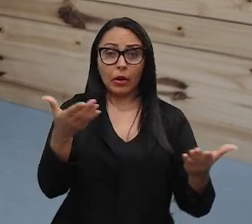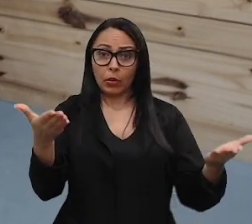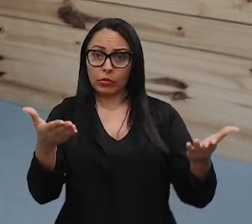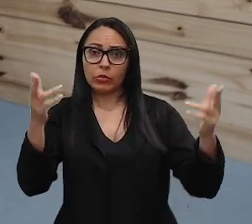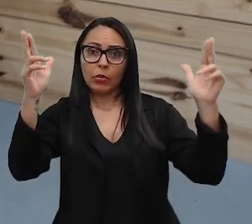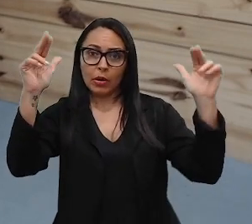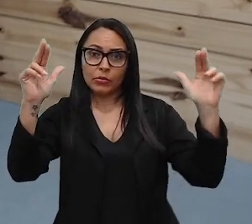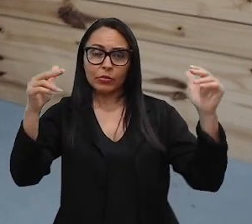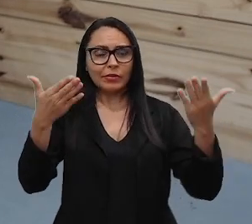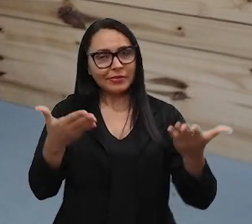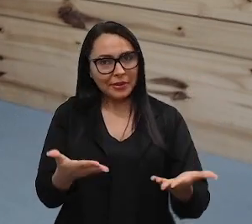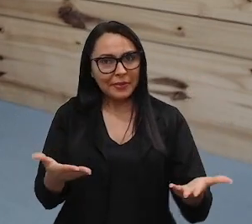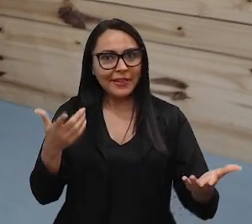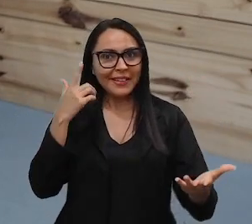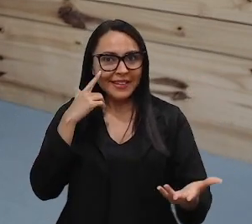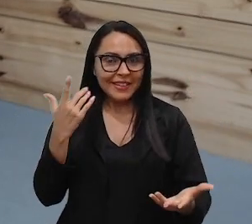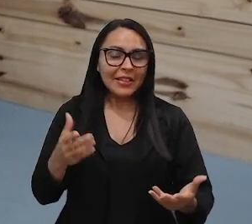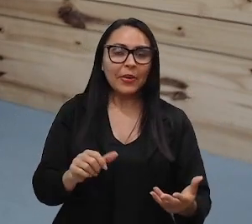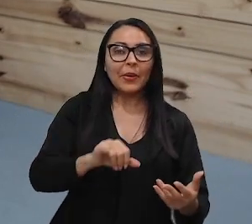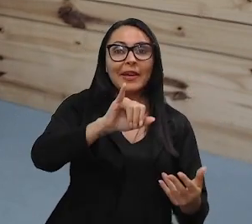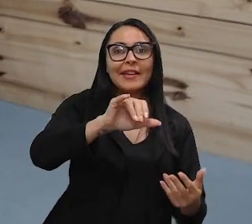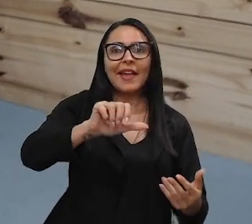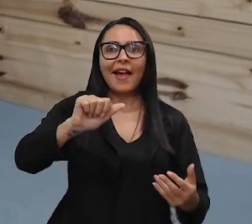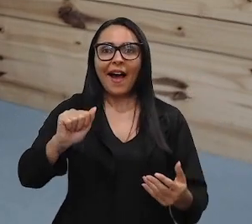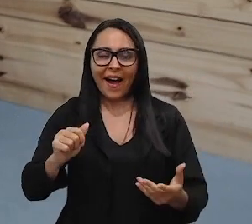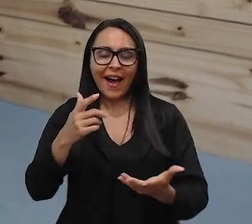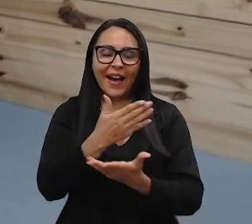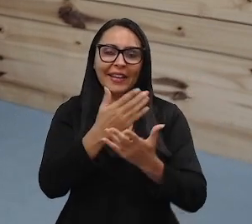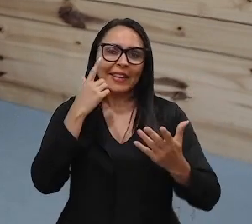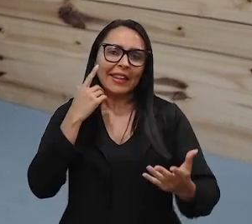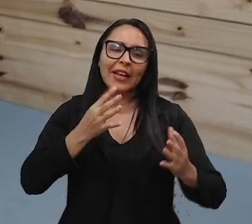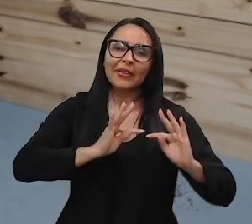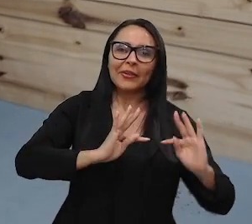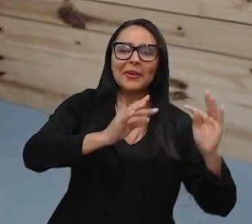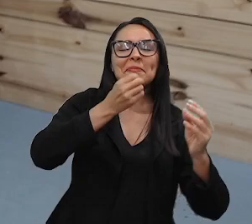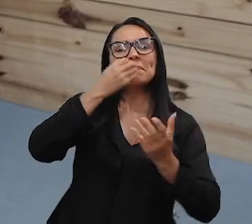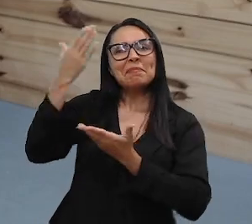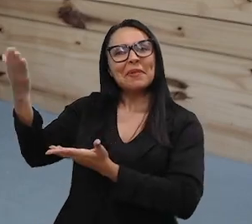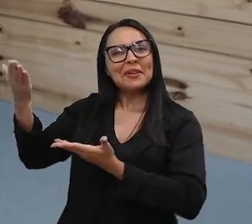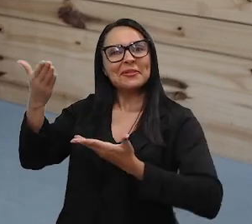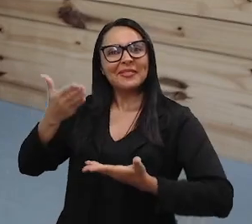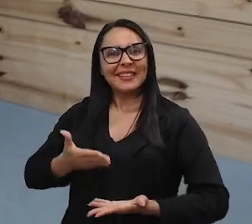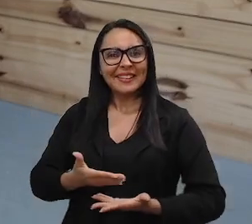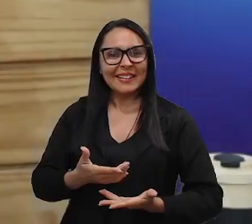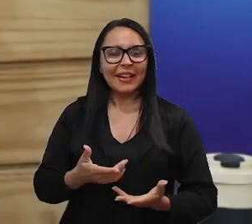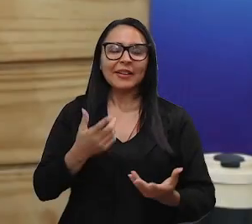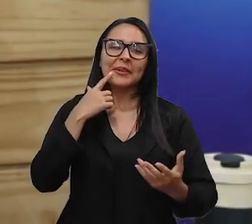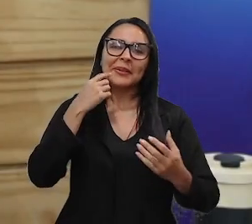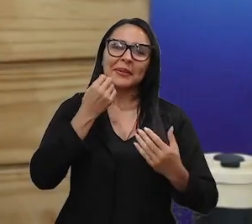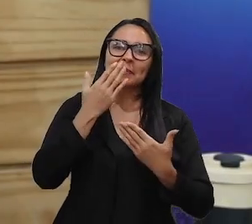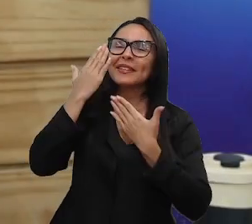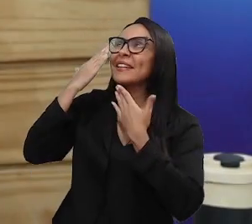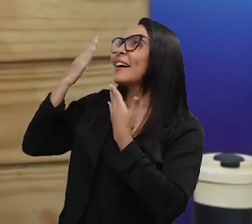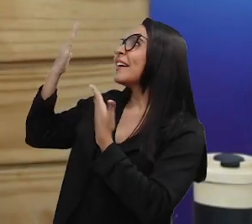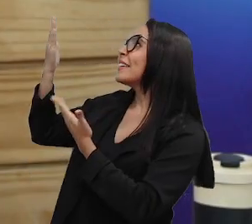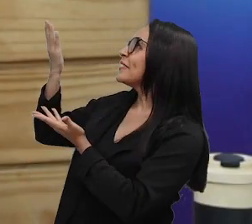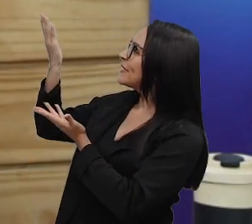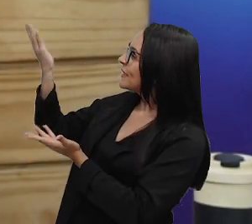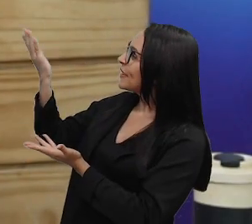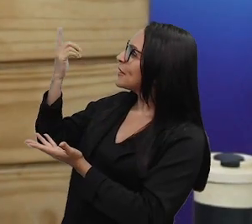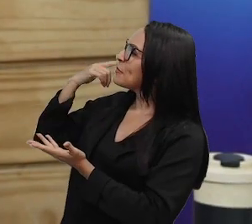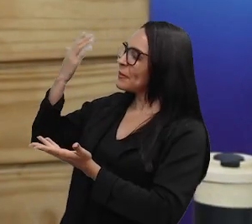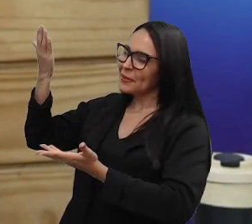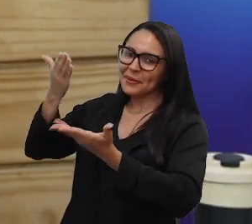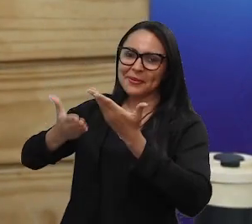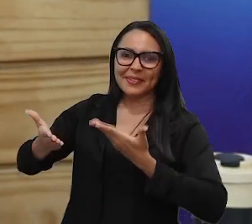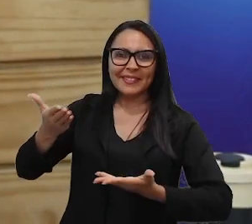justamente isso, inteligência artificial, tecnologia. Seja bem-vinda, professora Georgia. Obrigada, Davi, obrigado pelo convite, vai